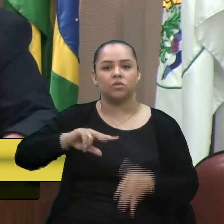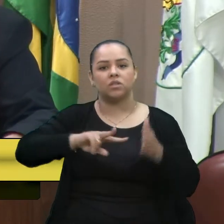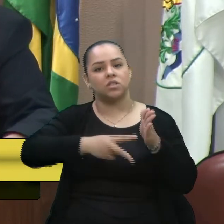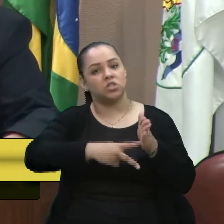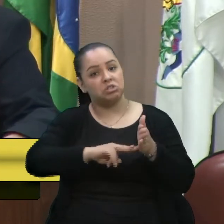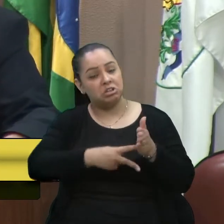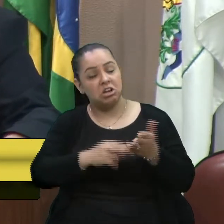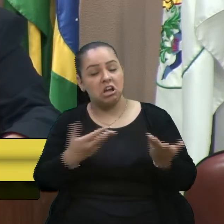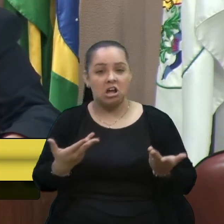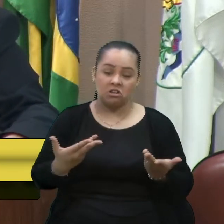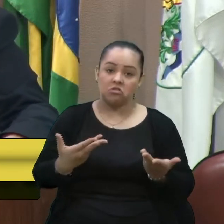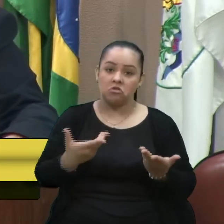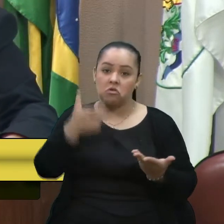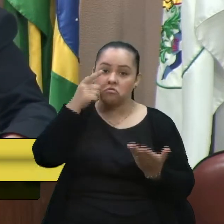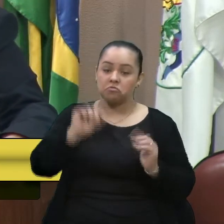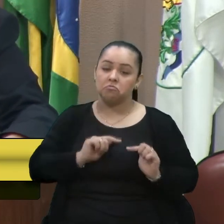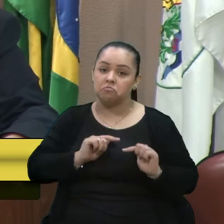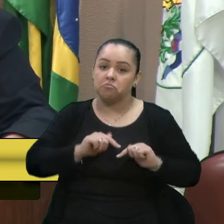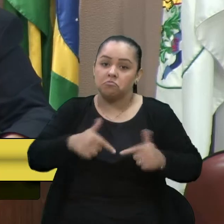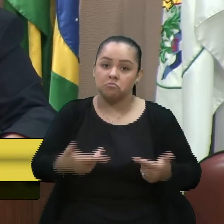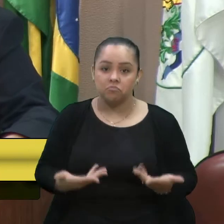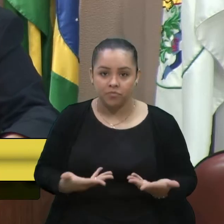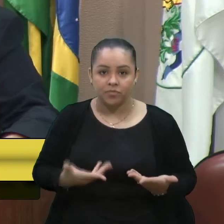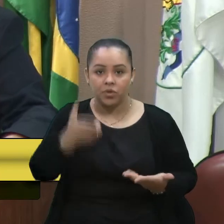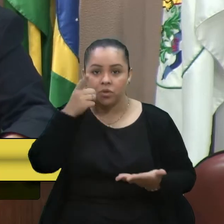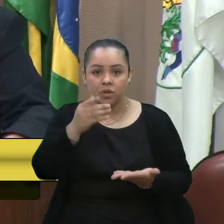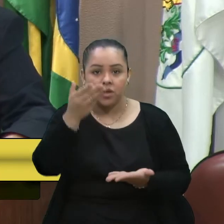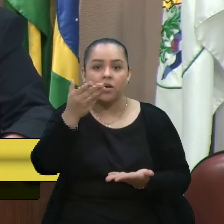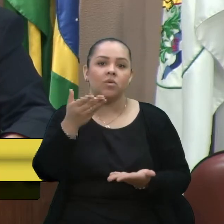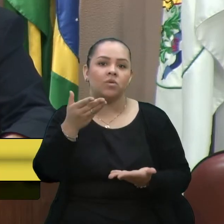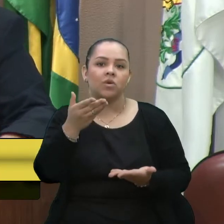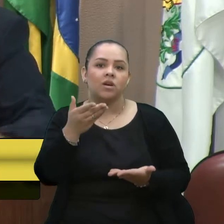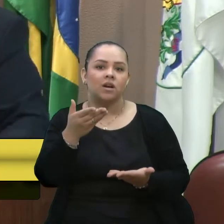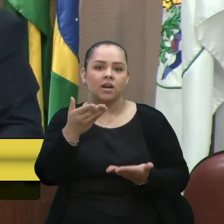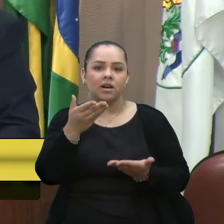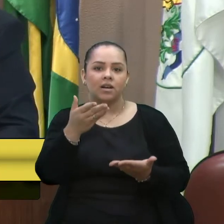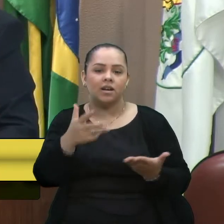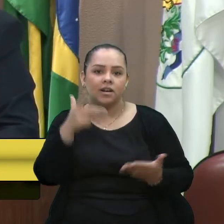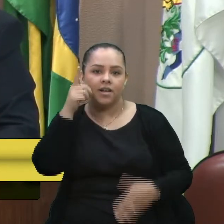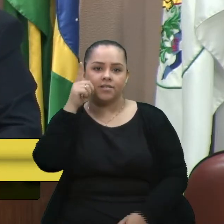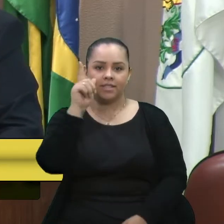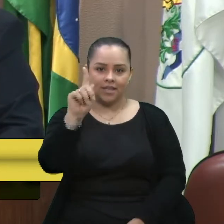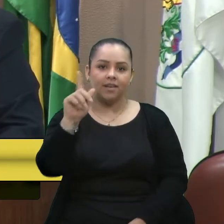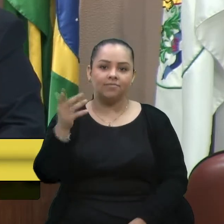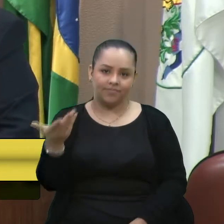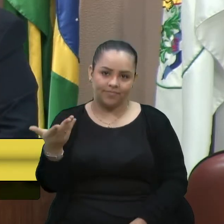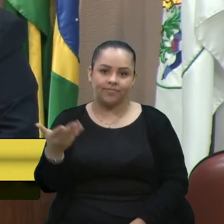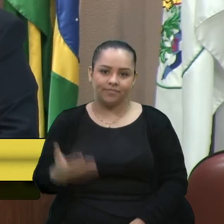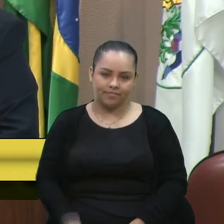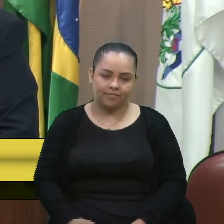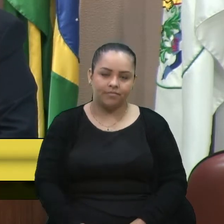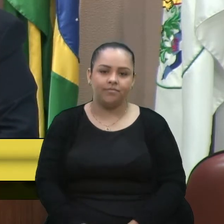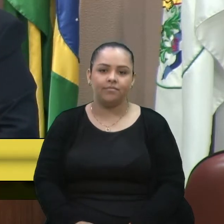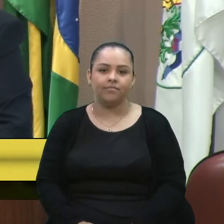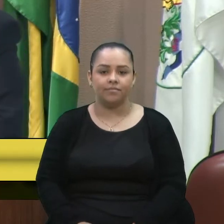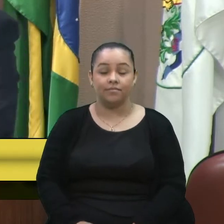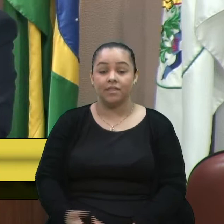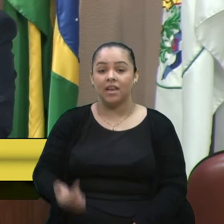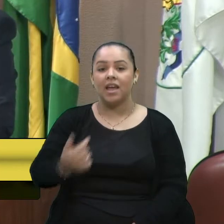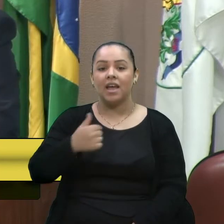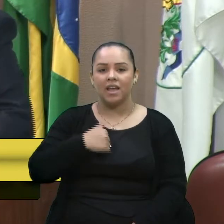mais eficaz e derrubou aquelas ações. Então, assim, porque eu sei que